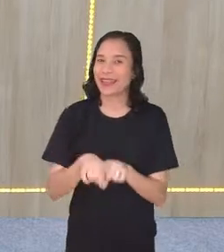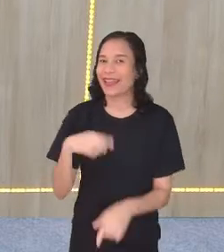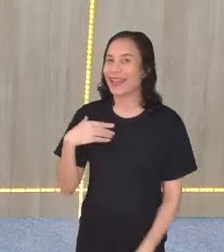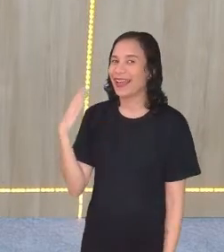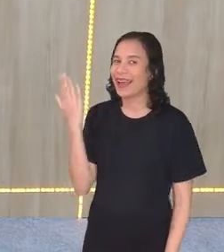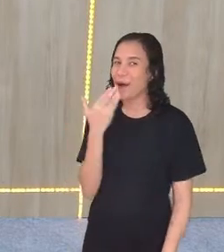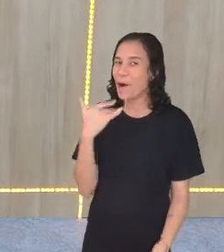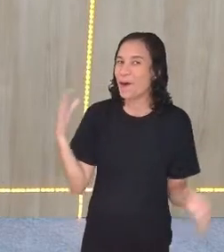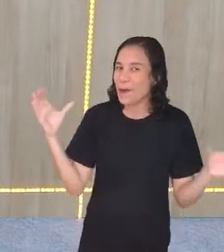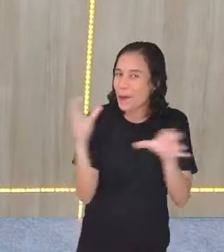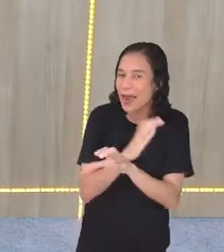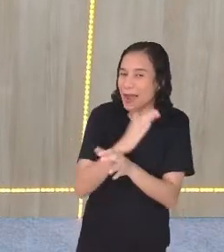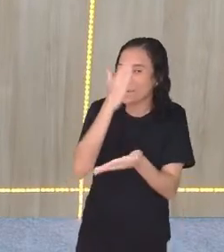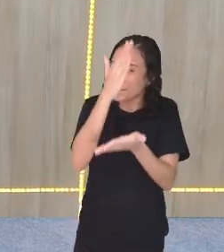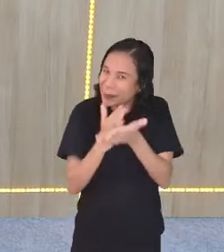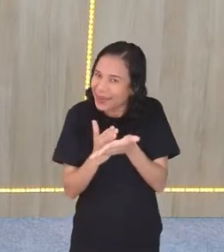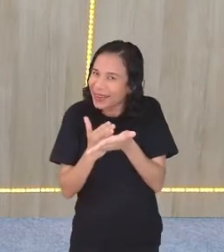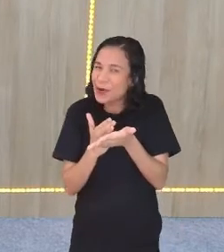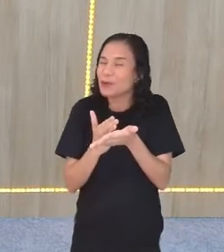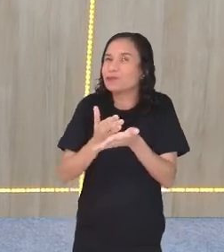inteira? Come meia?